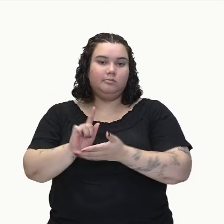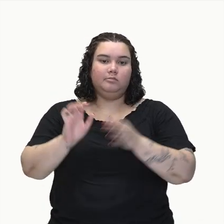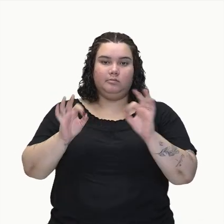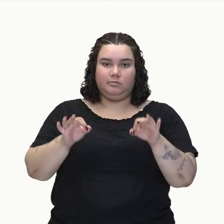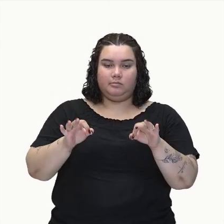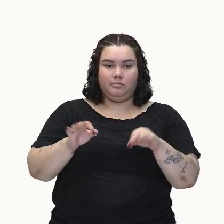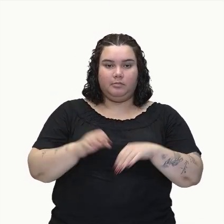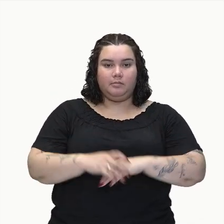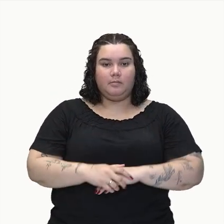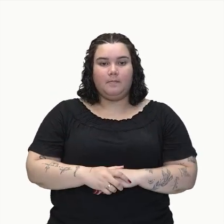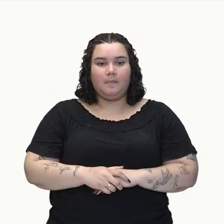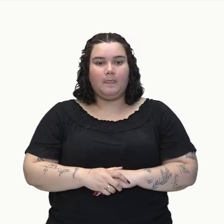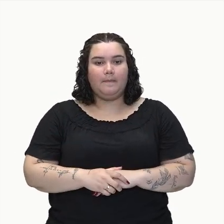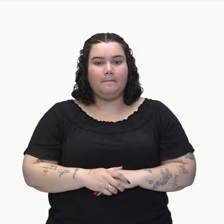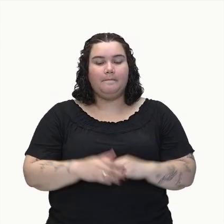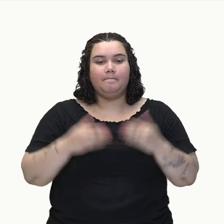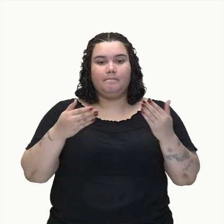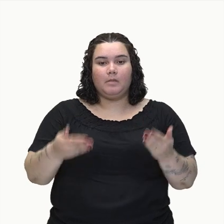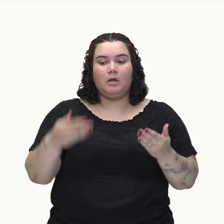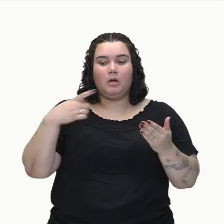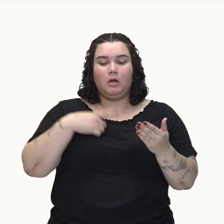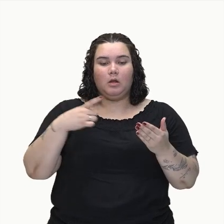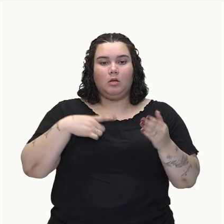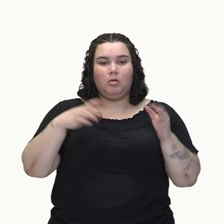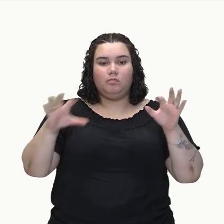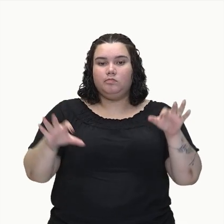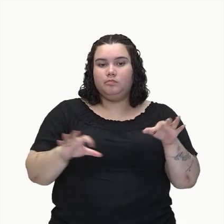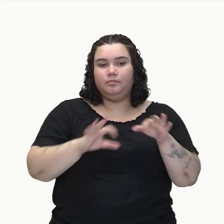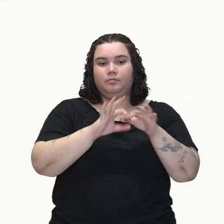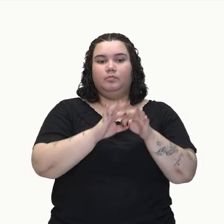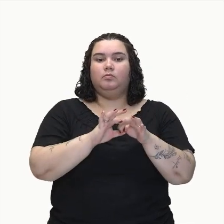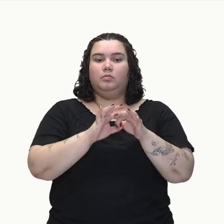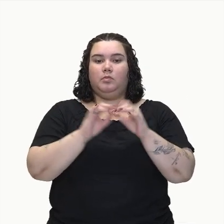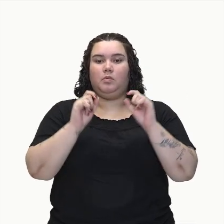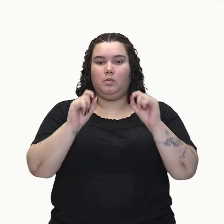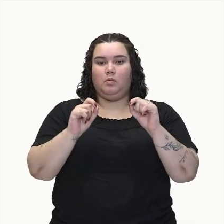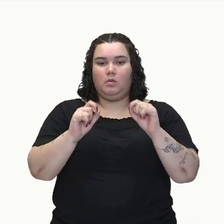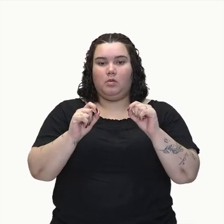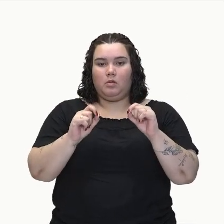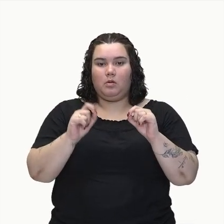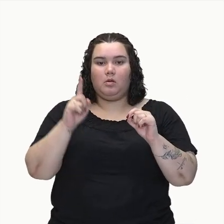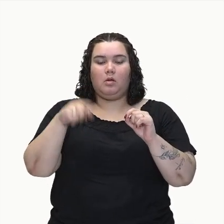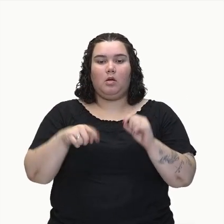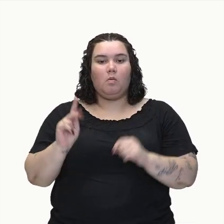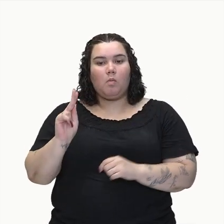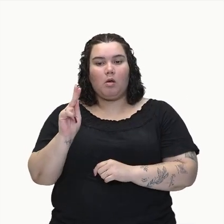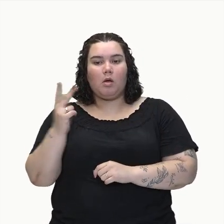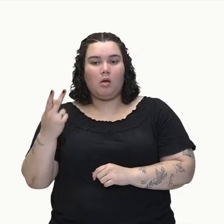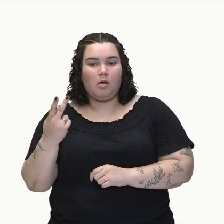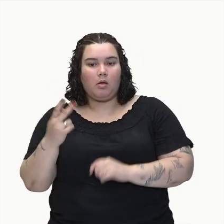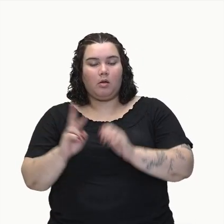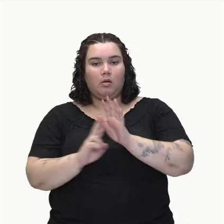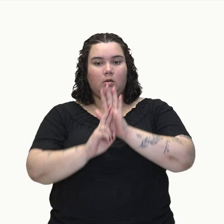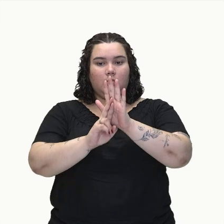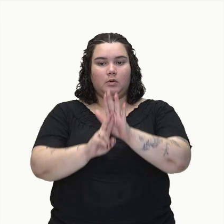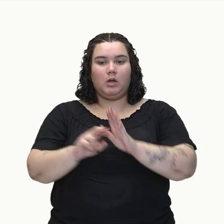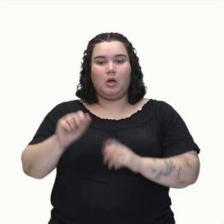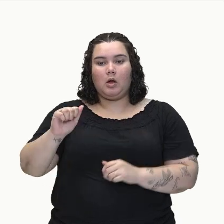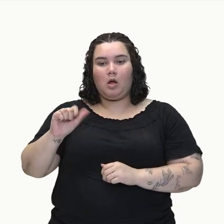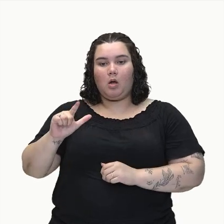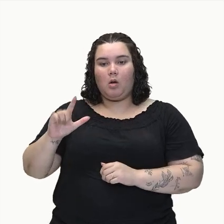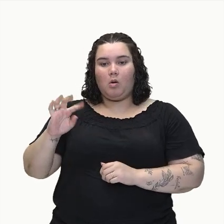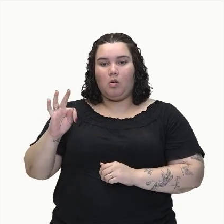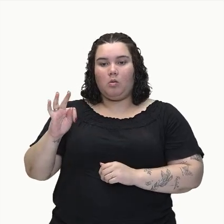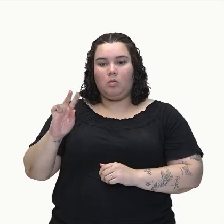gravitacional está associada a uma altura, a uma altura, tá pessoal? Sempre está associada a uma altura.